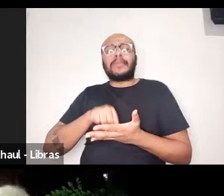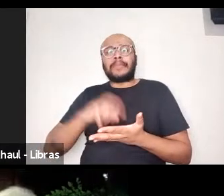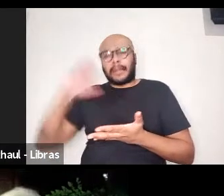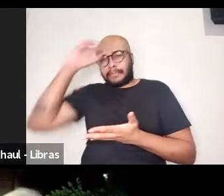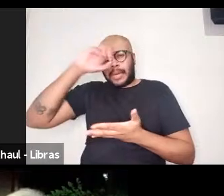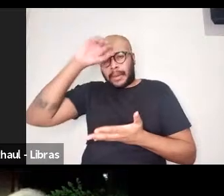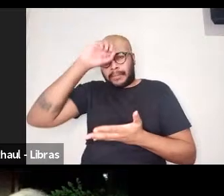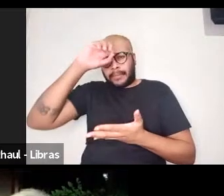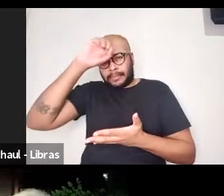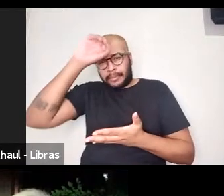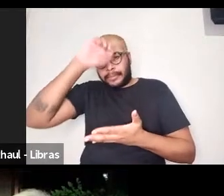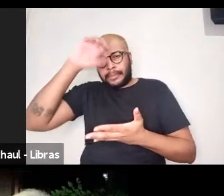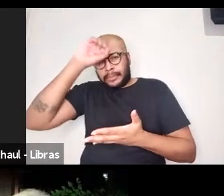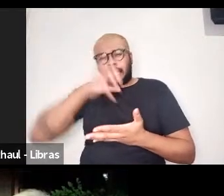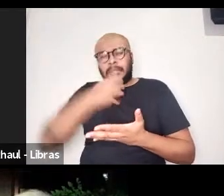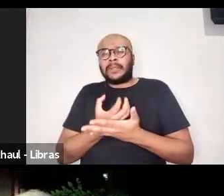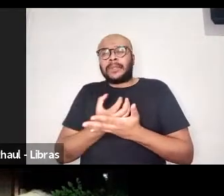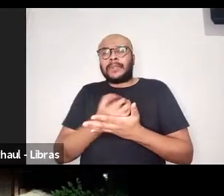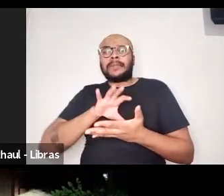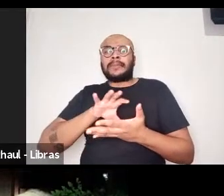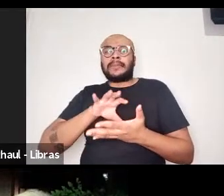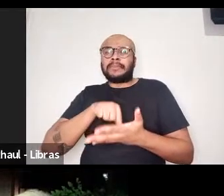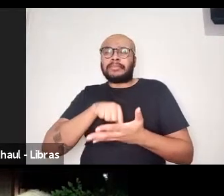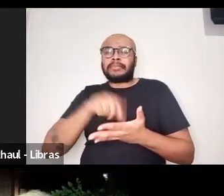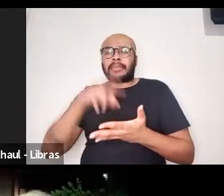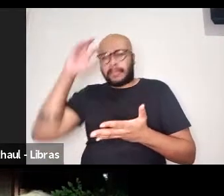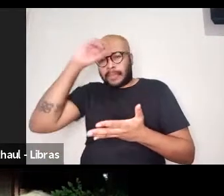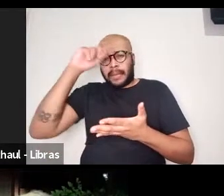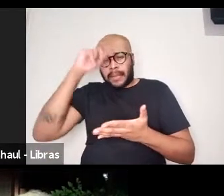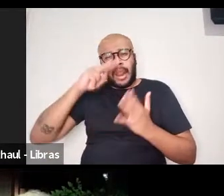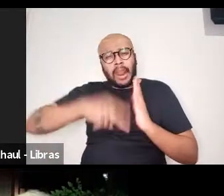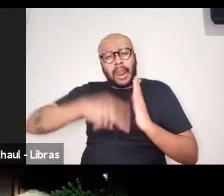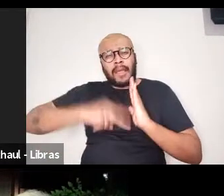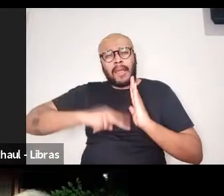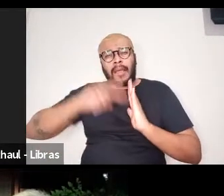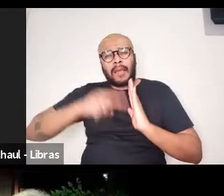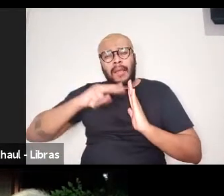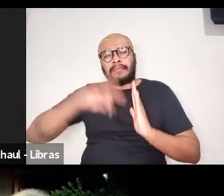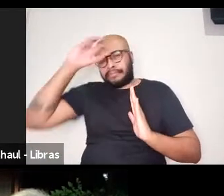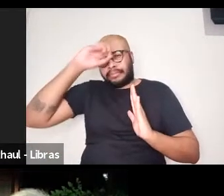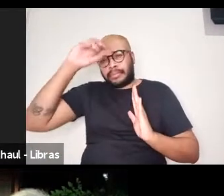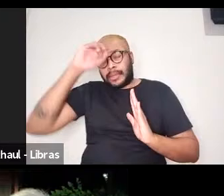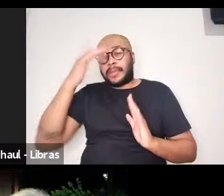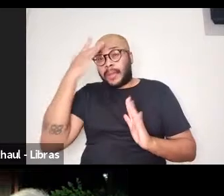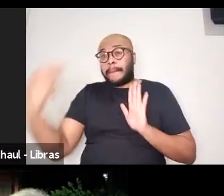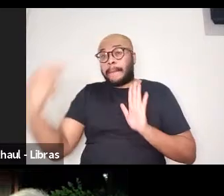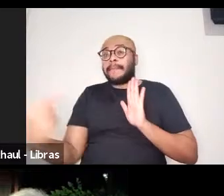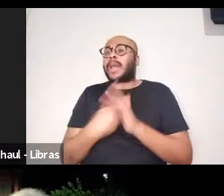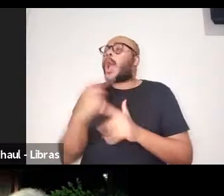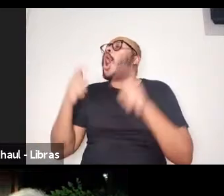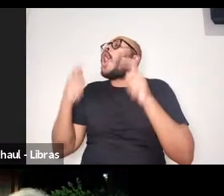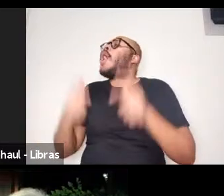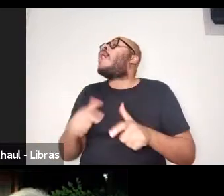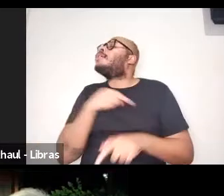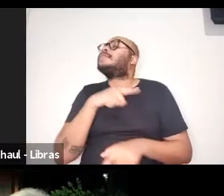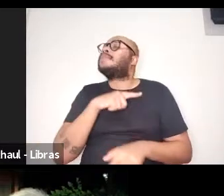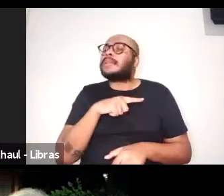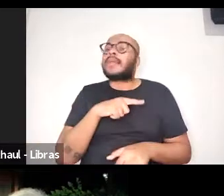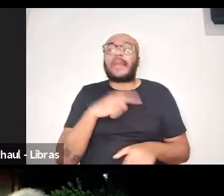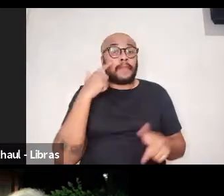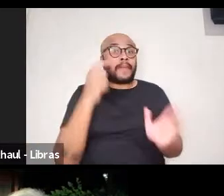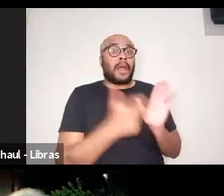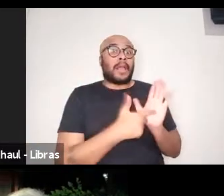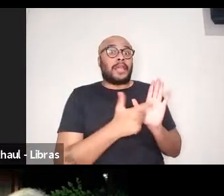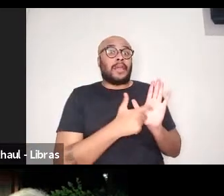livro, que está expresso, escrito no livro, e que qualquer um que perguntar onde é que está escrito pode se identificar, lá na página